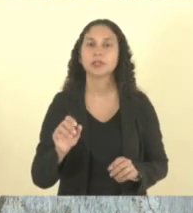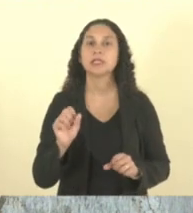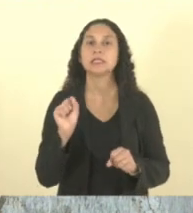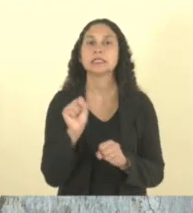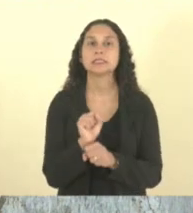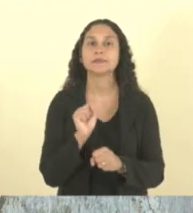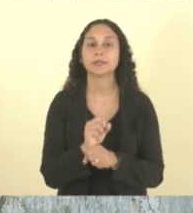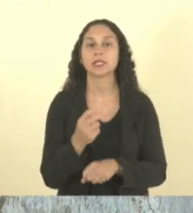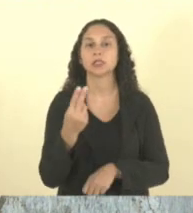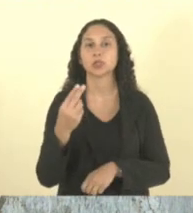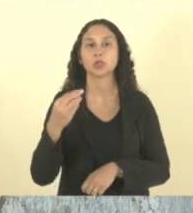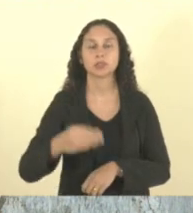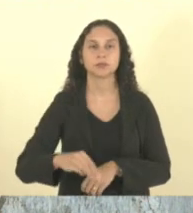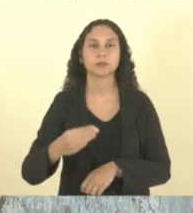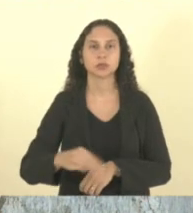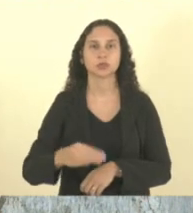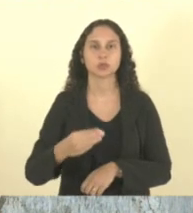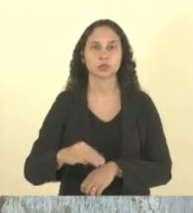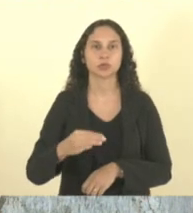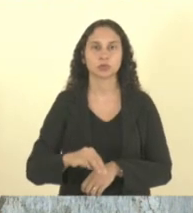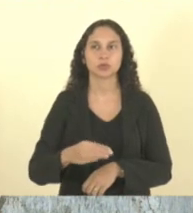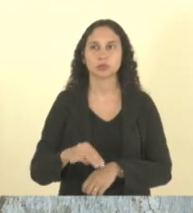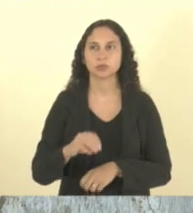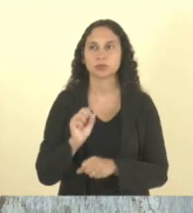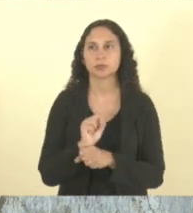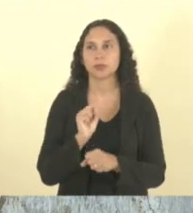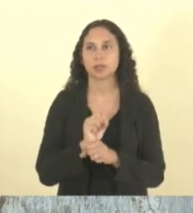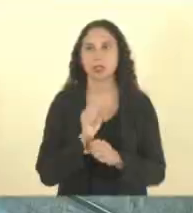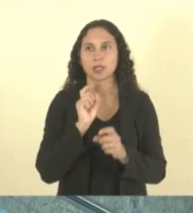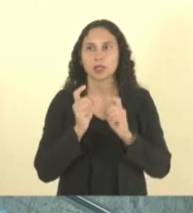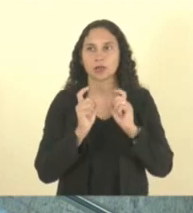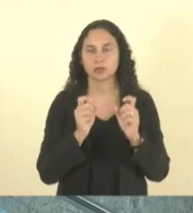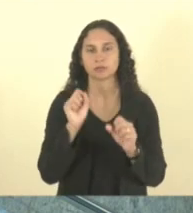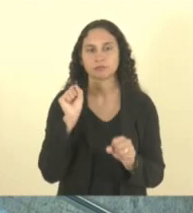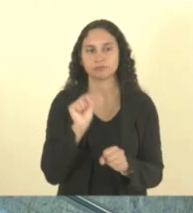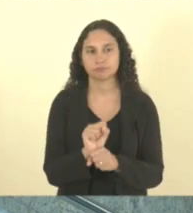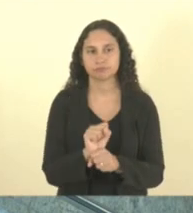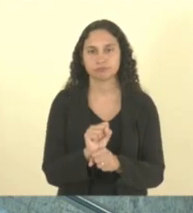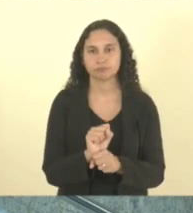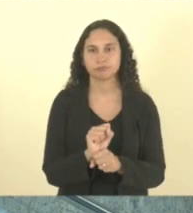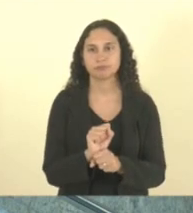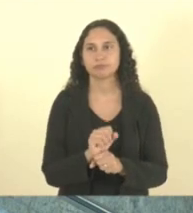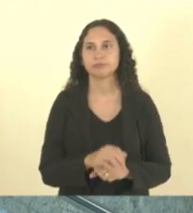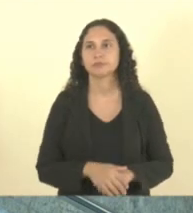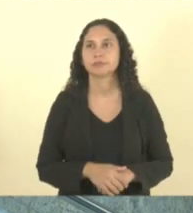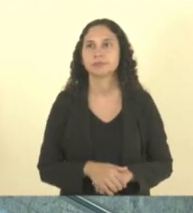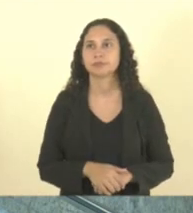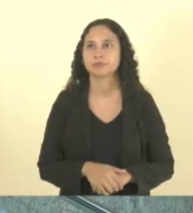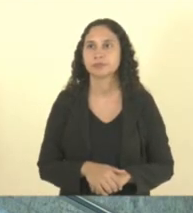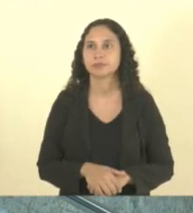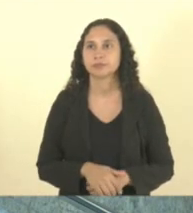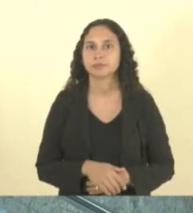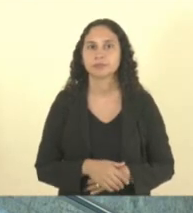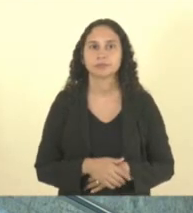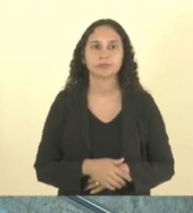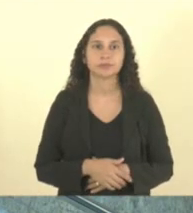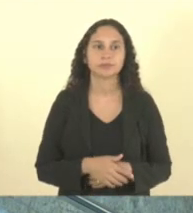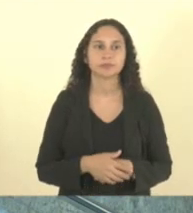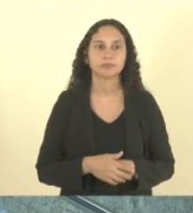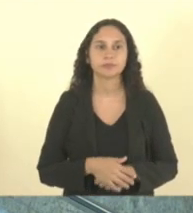para o coronel e ver se ele já está chegando e aí